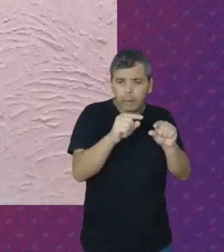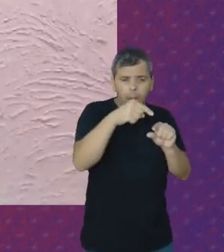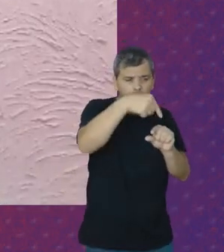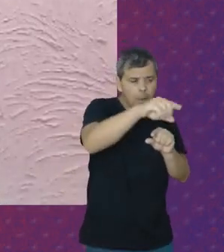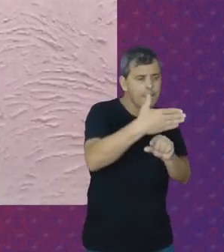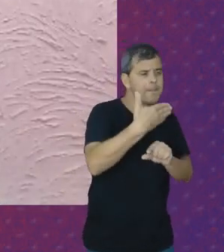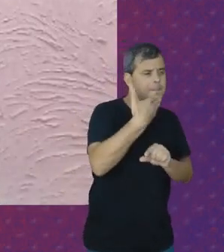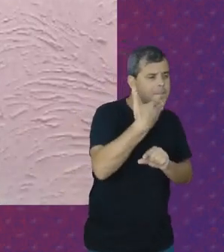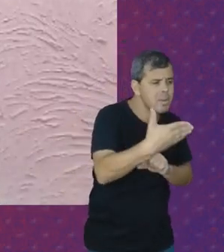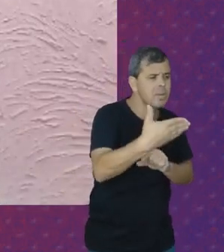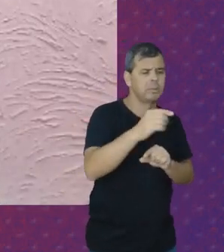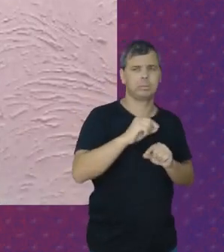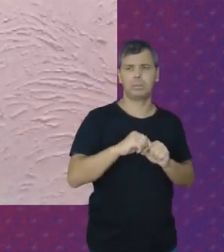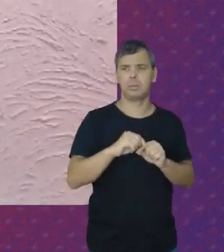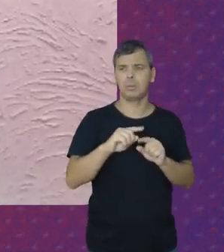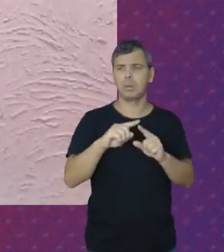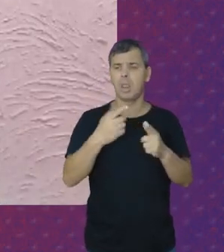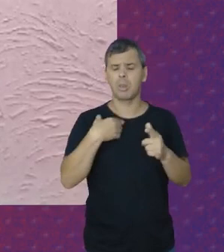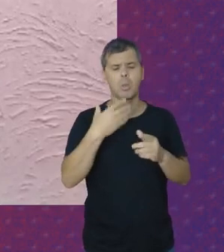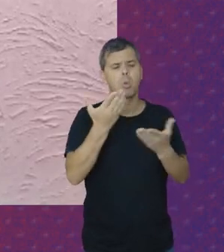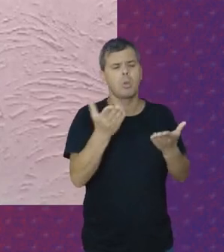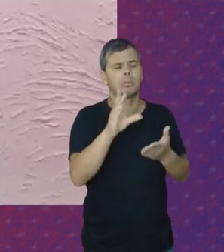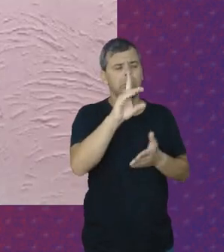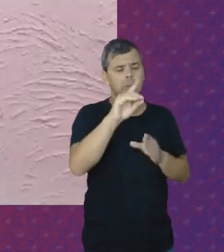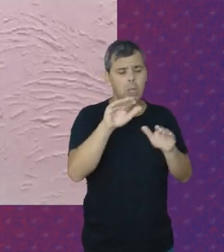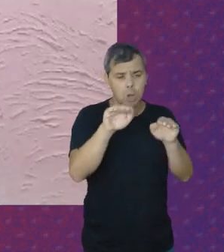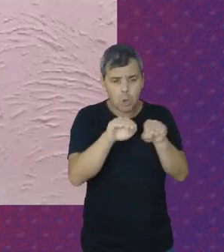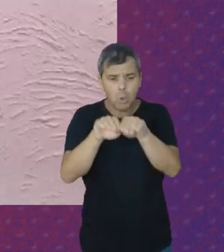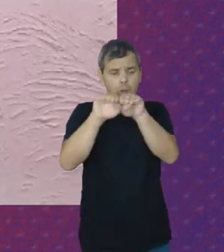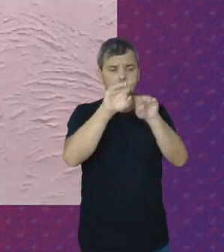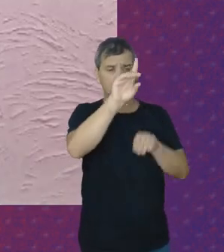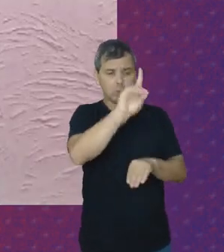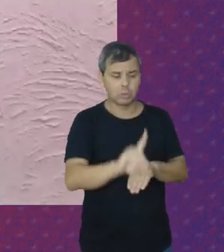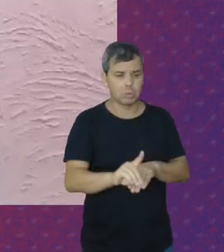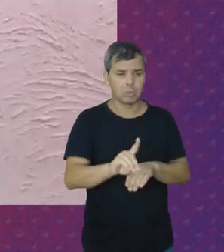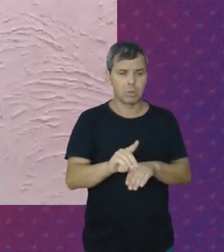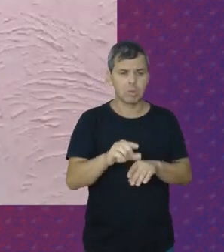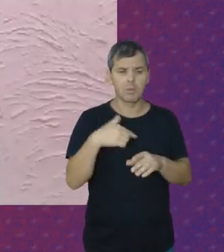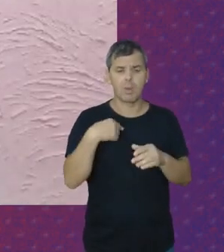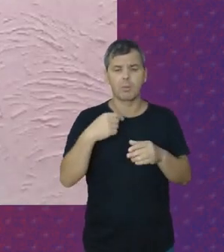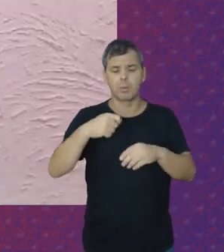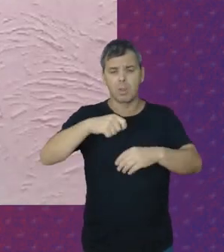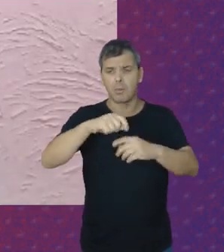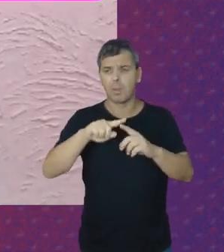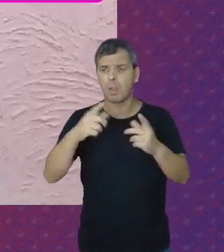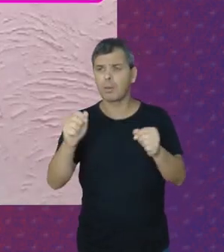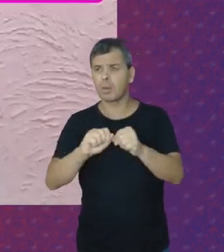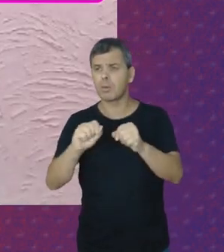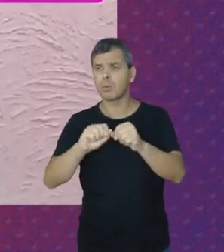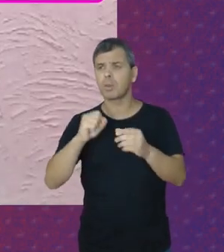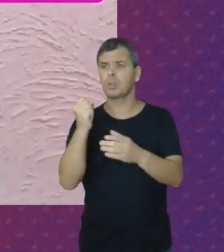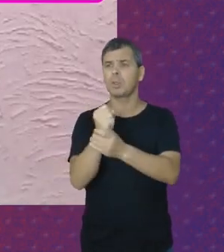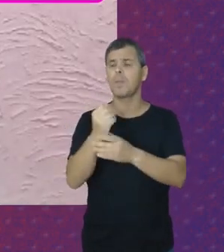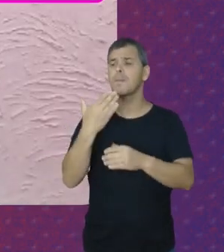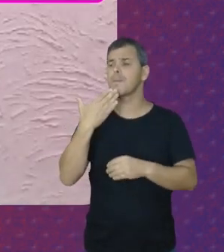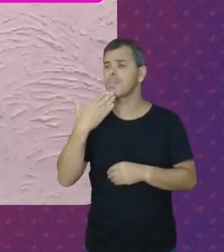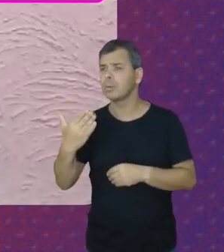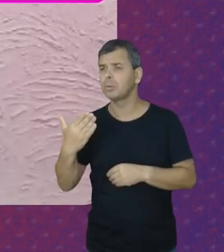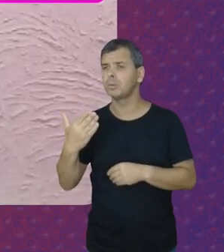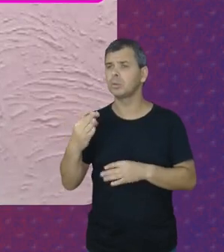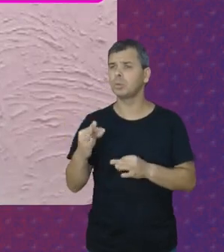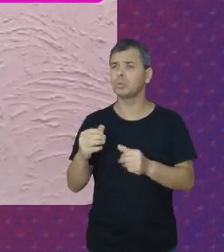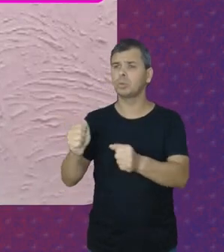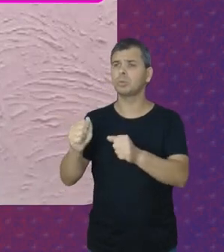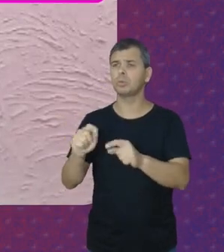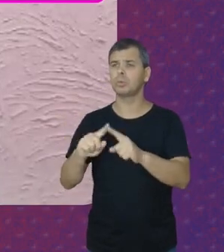Pedia equiparações de direitos E sempre ganhava uma coisinha O fundo de garantia A gente pediu todo